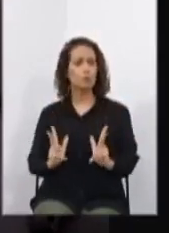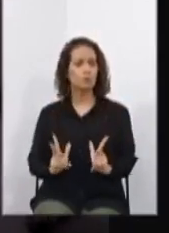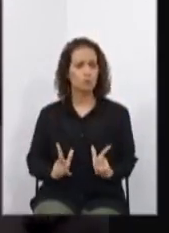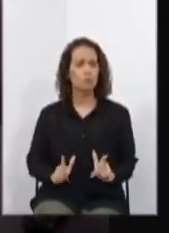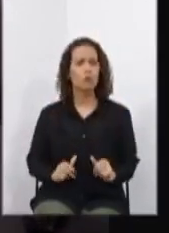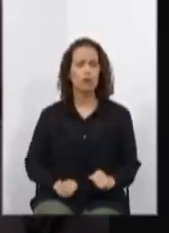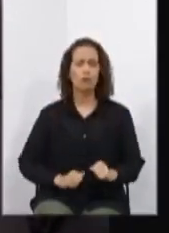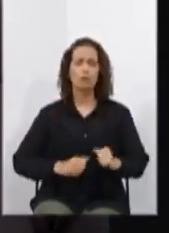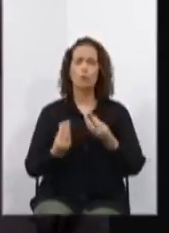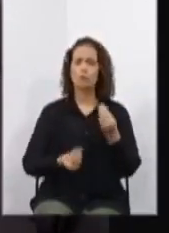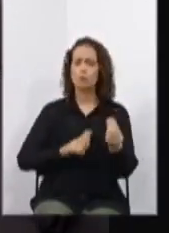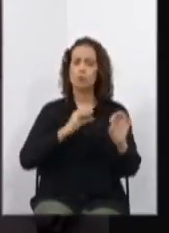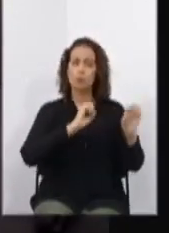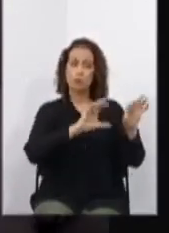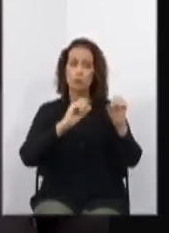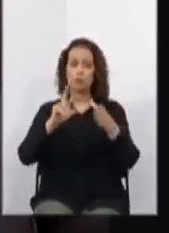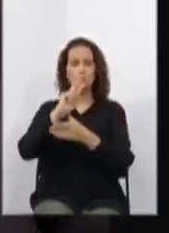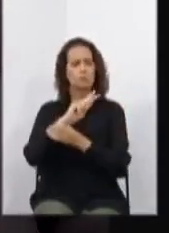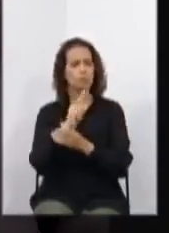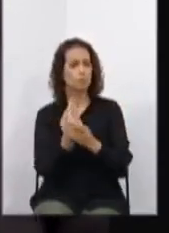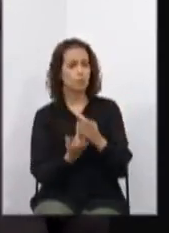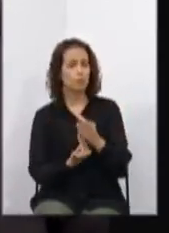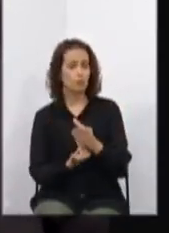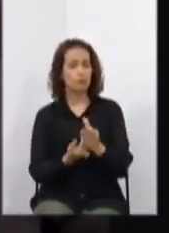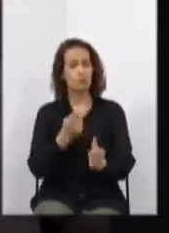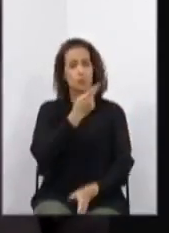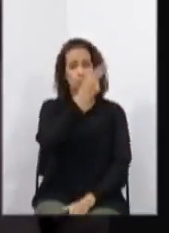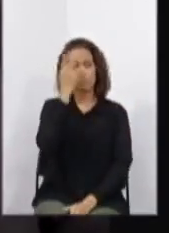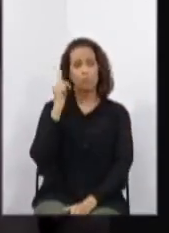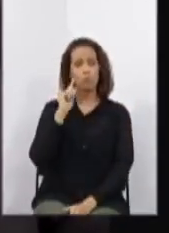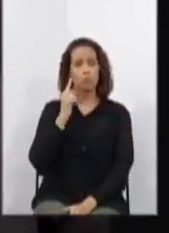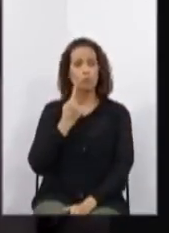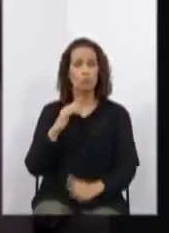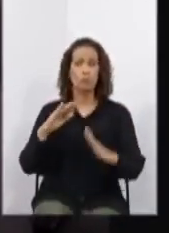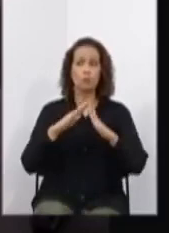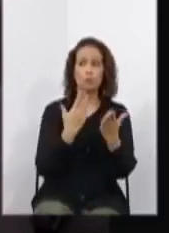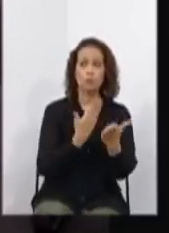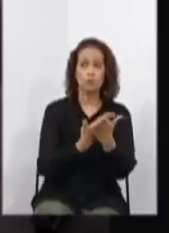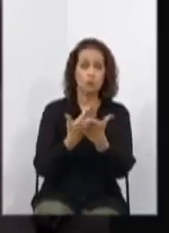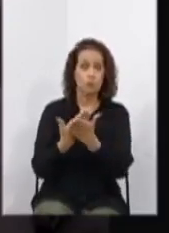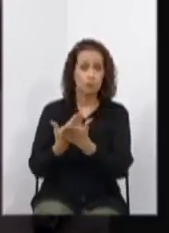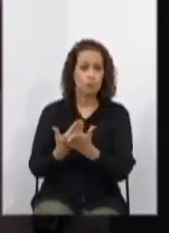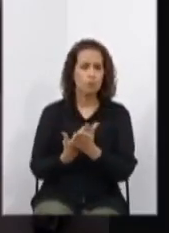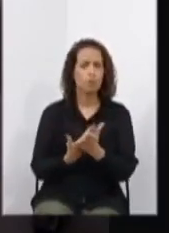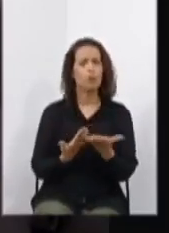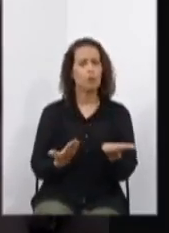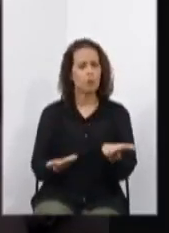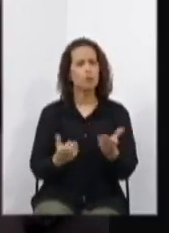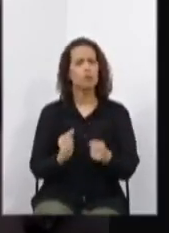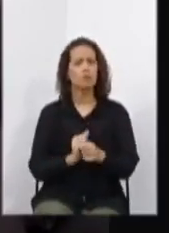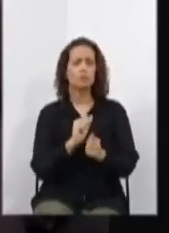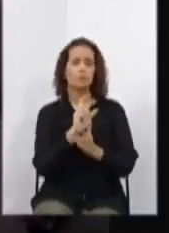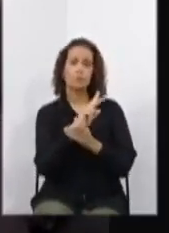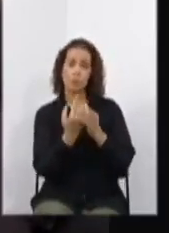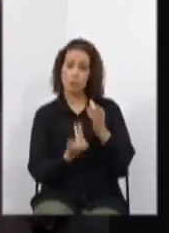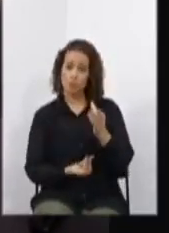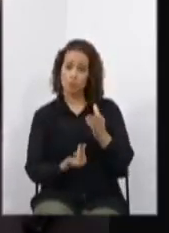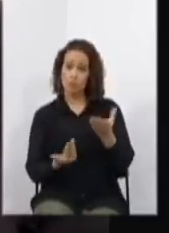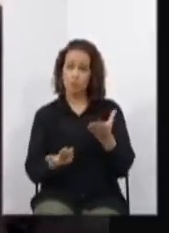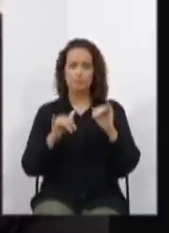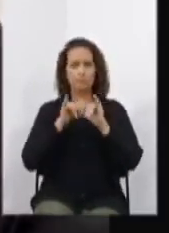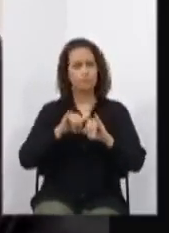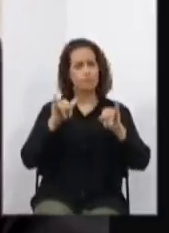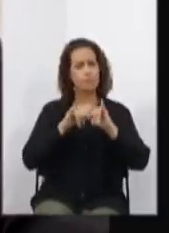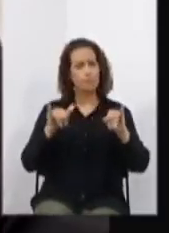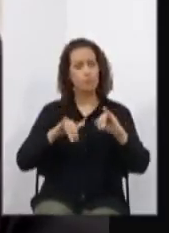de educação bilíngue para surdos em escolas e classes bilíngues e informou que a